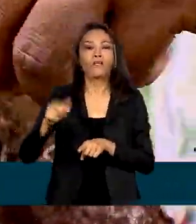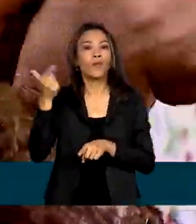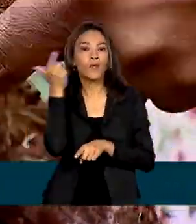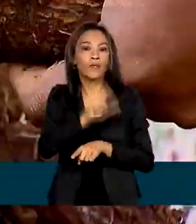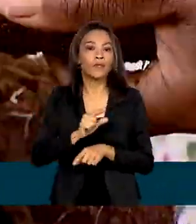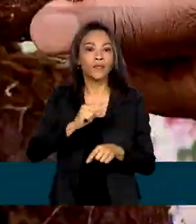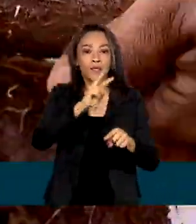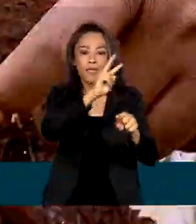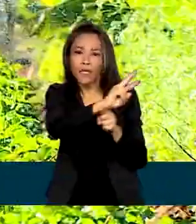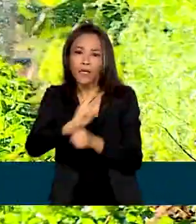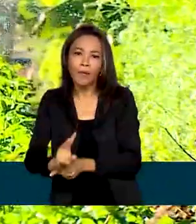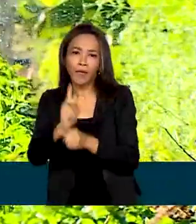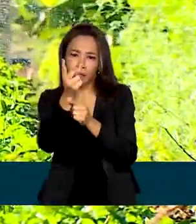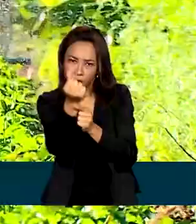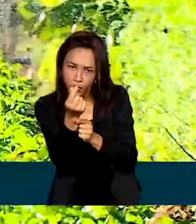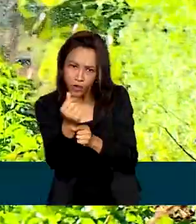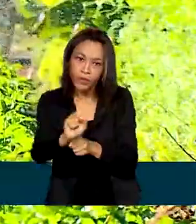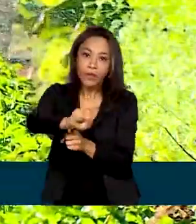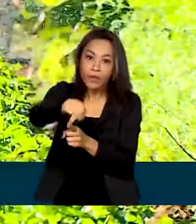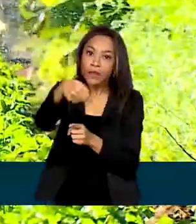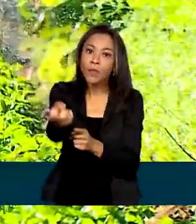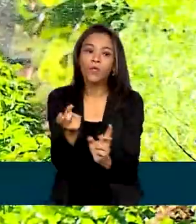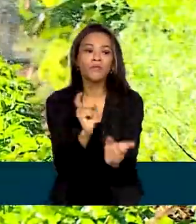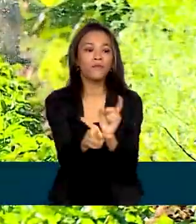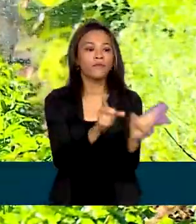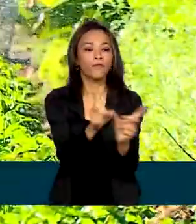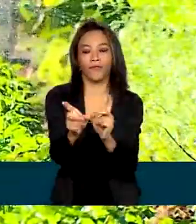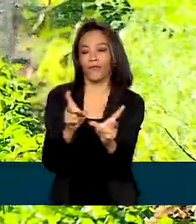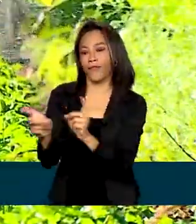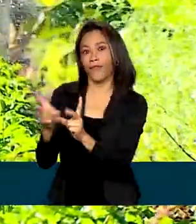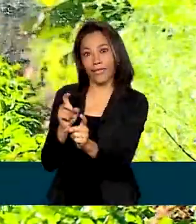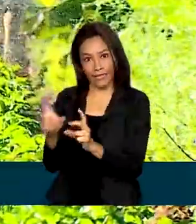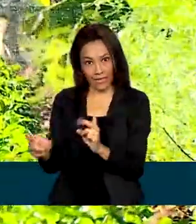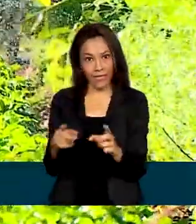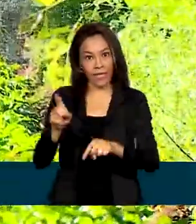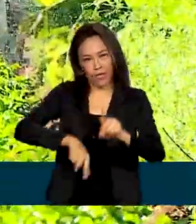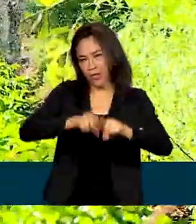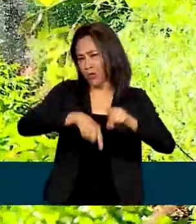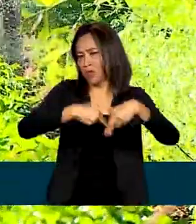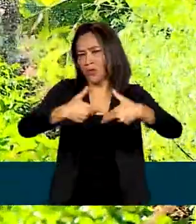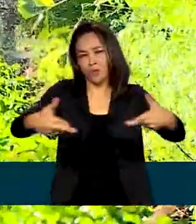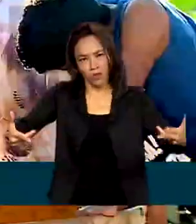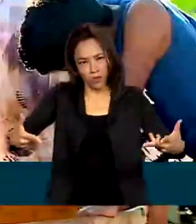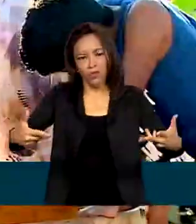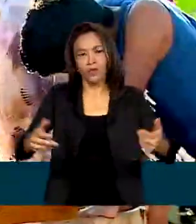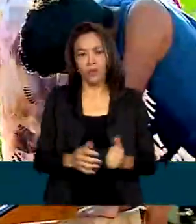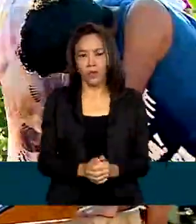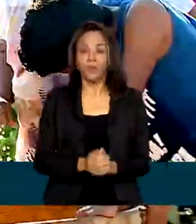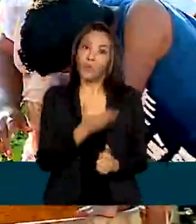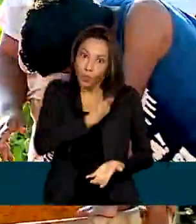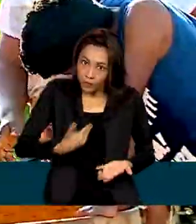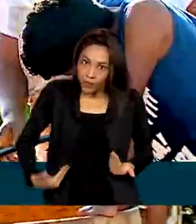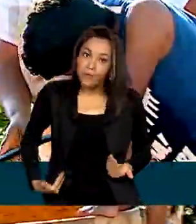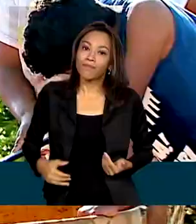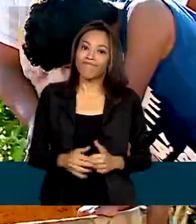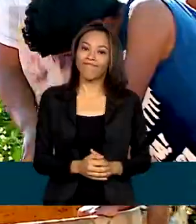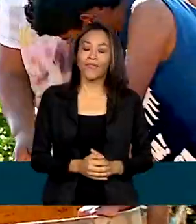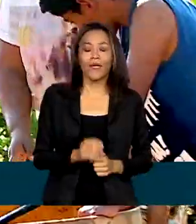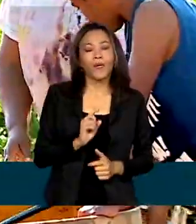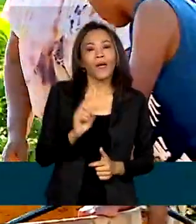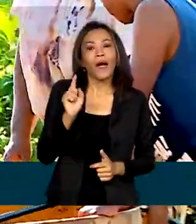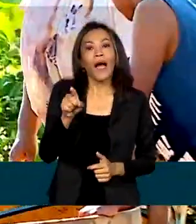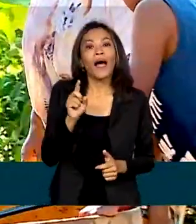seguro e para comercialização de produtos nos programas de compras governamentais. O problema é que agricultores